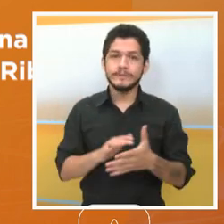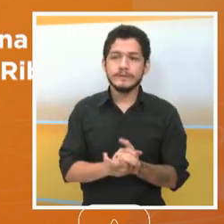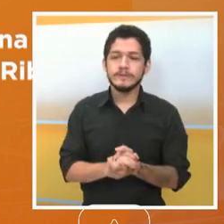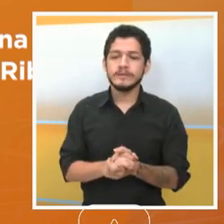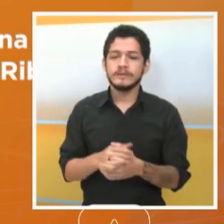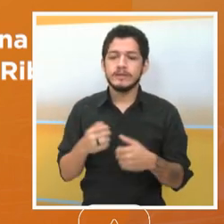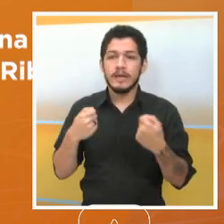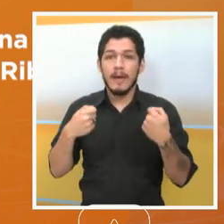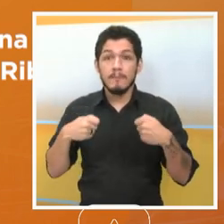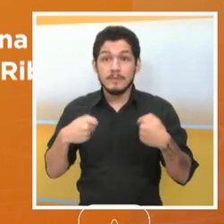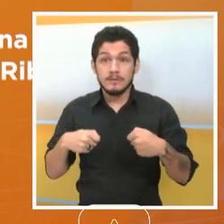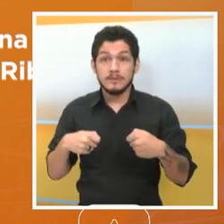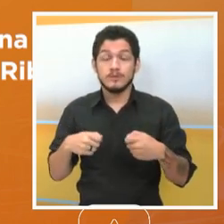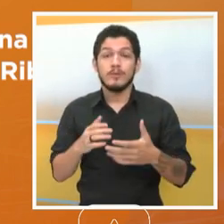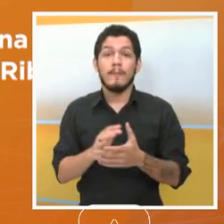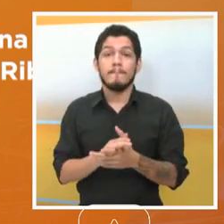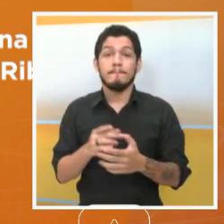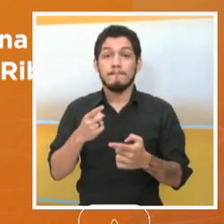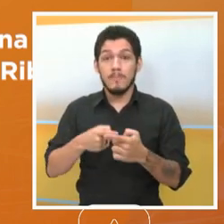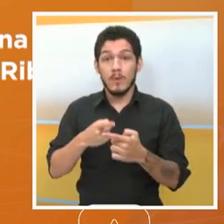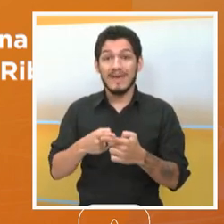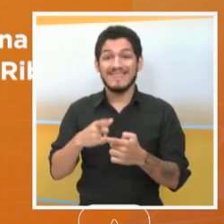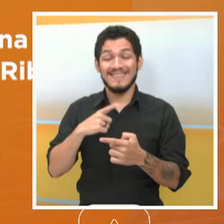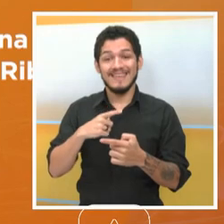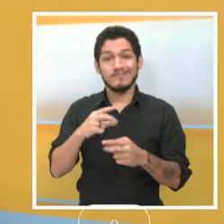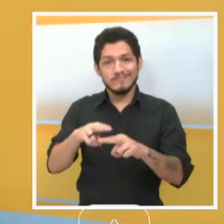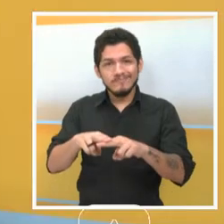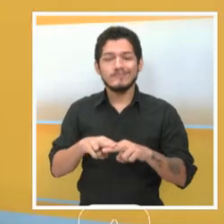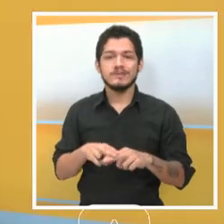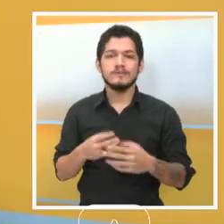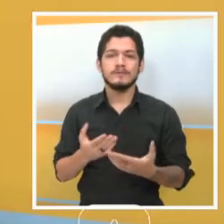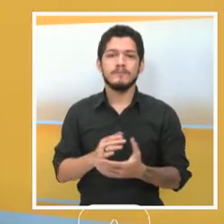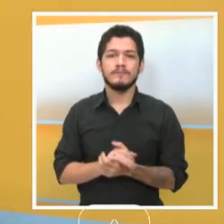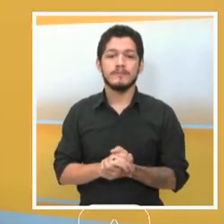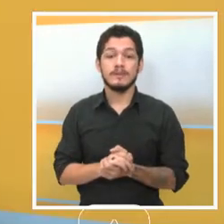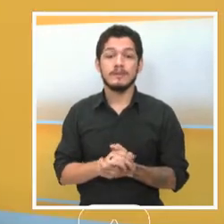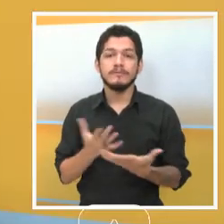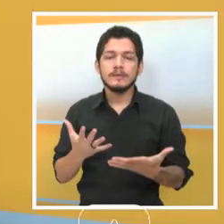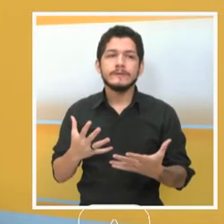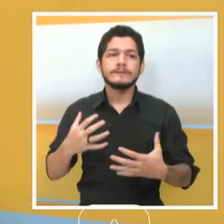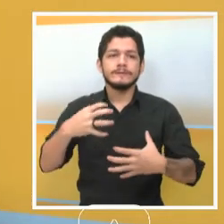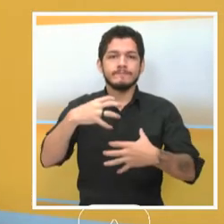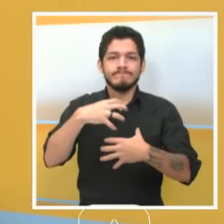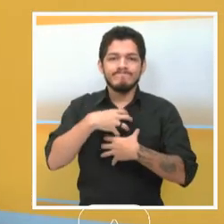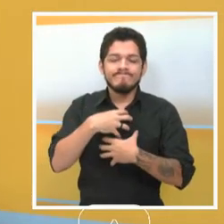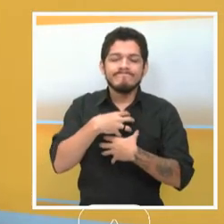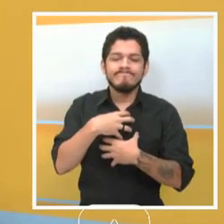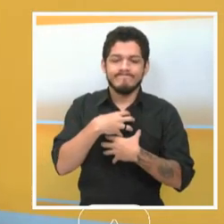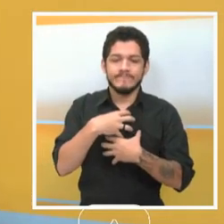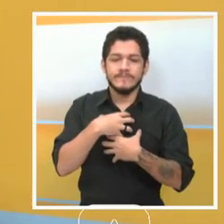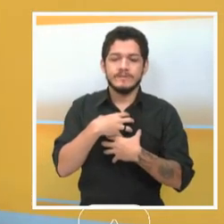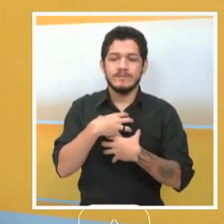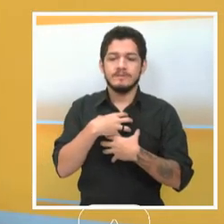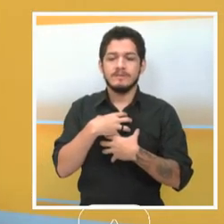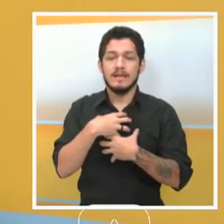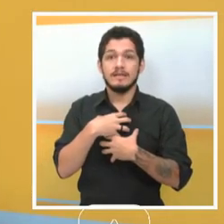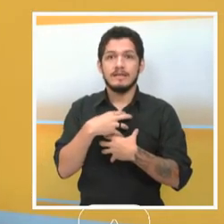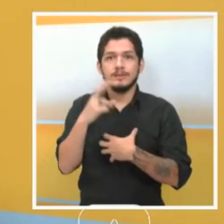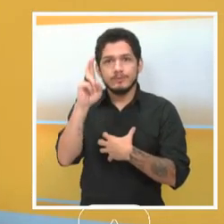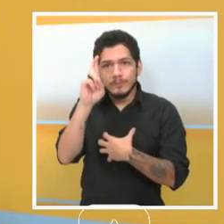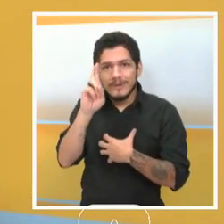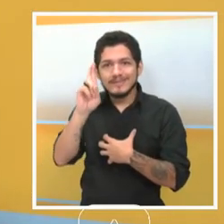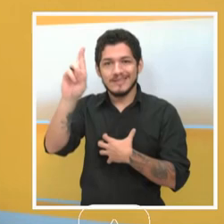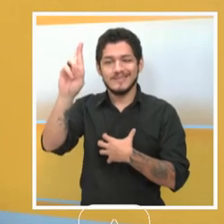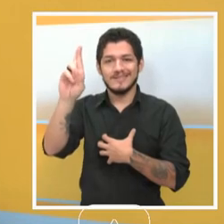isso? Exatamente. Não é à toa, nada é à toa. E também a sensibilidade de uma gestão federal através do